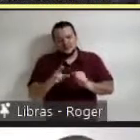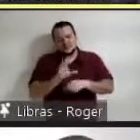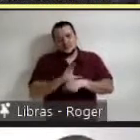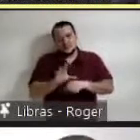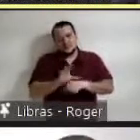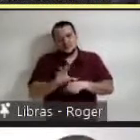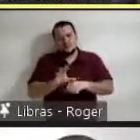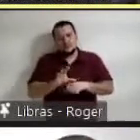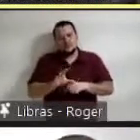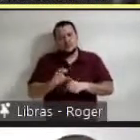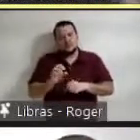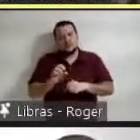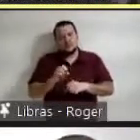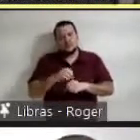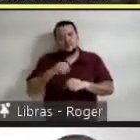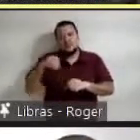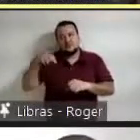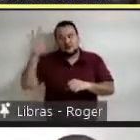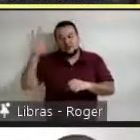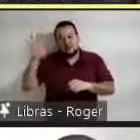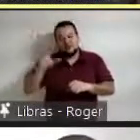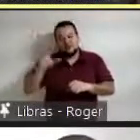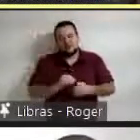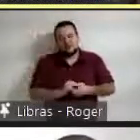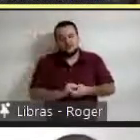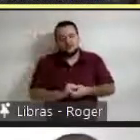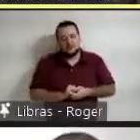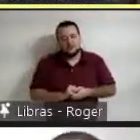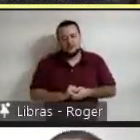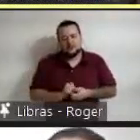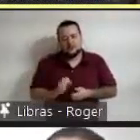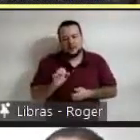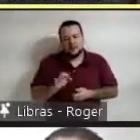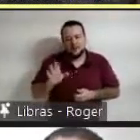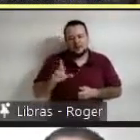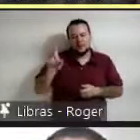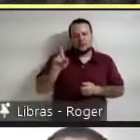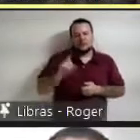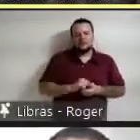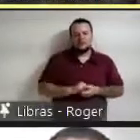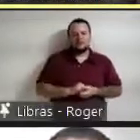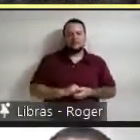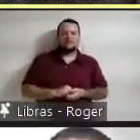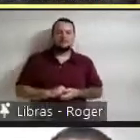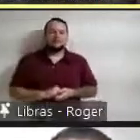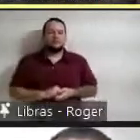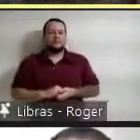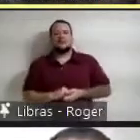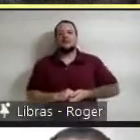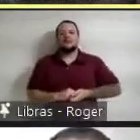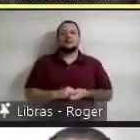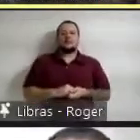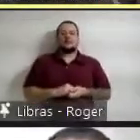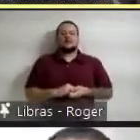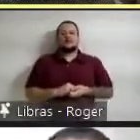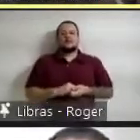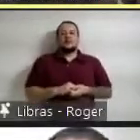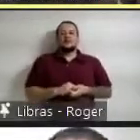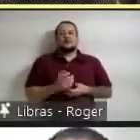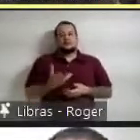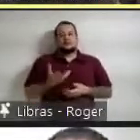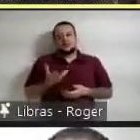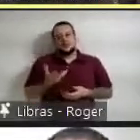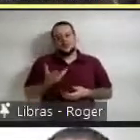que eles dão regulares que eles dão na Europa então eu queria de maneira breve